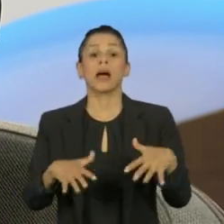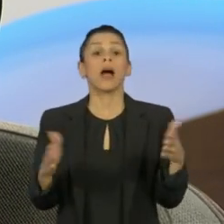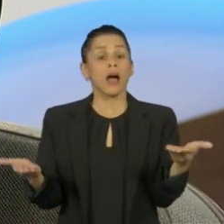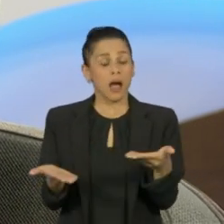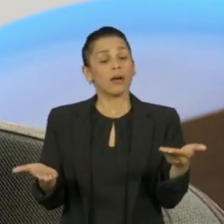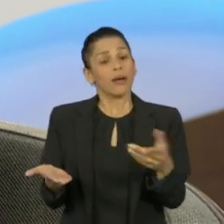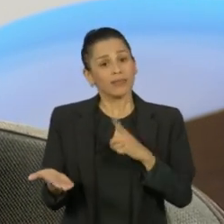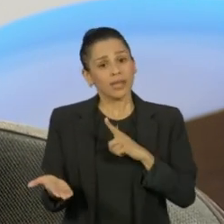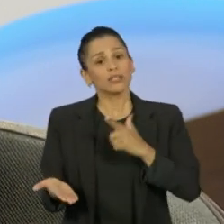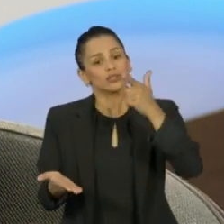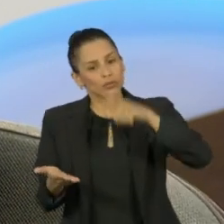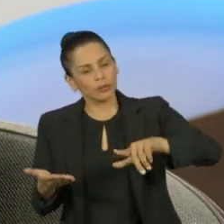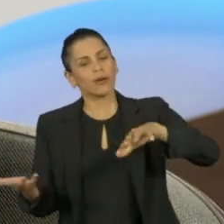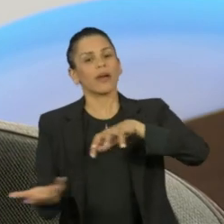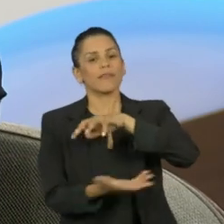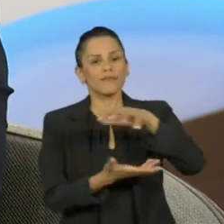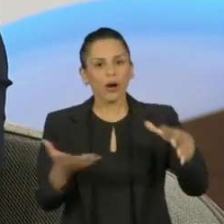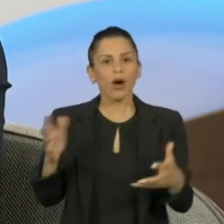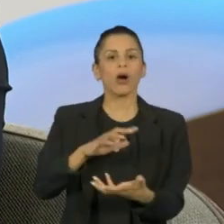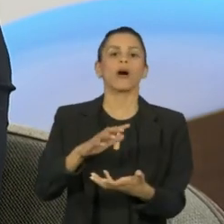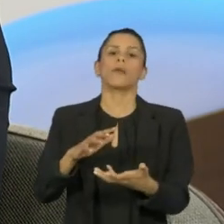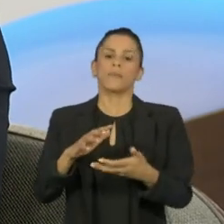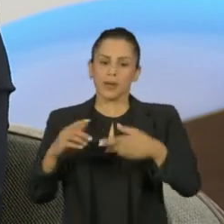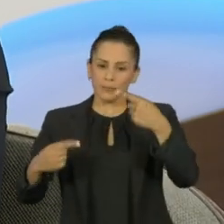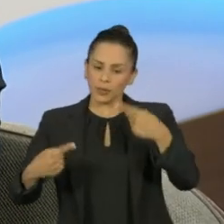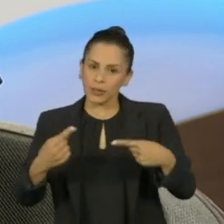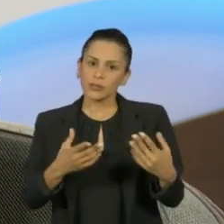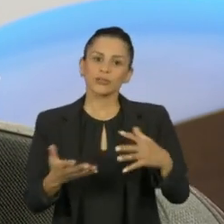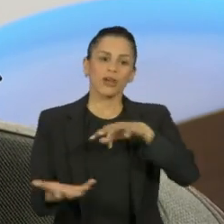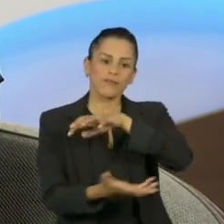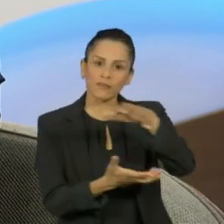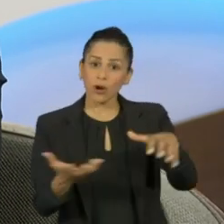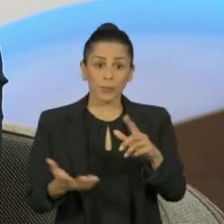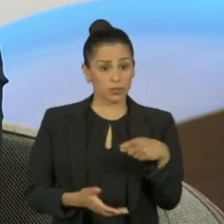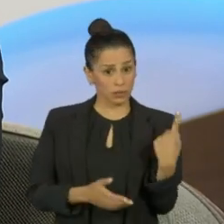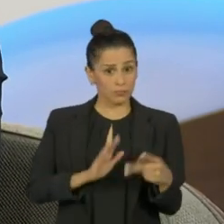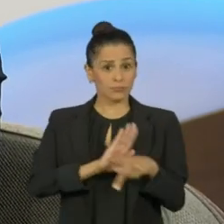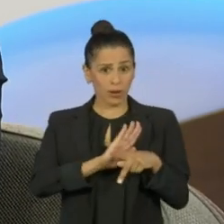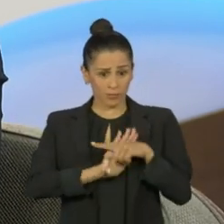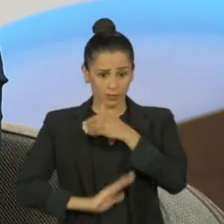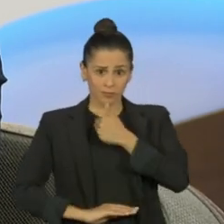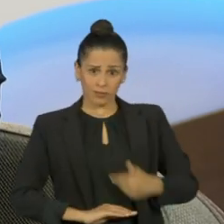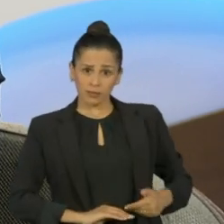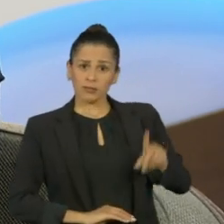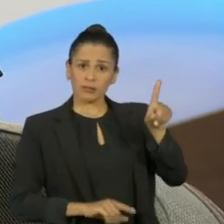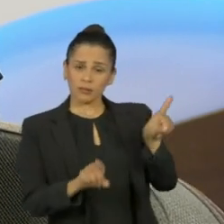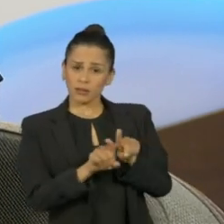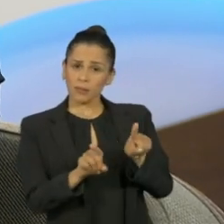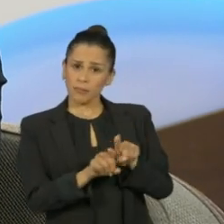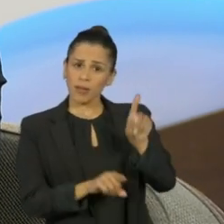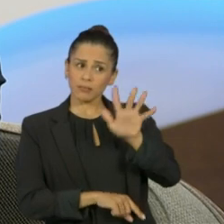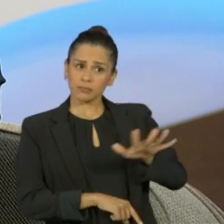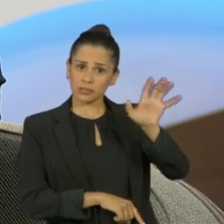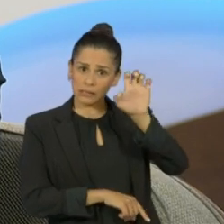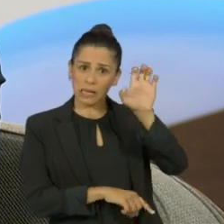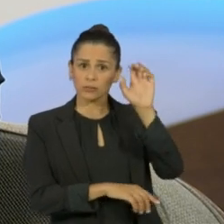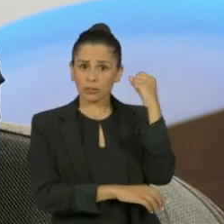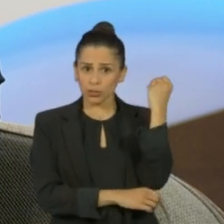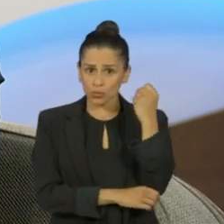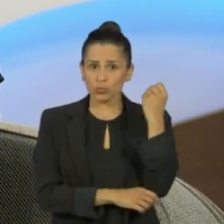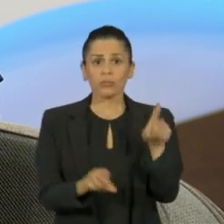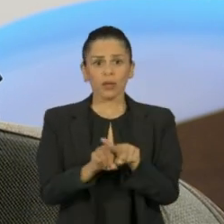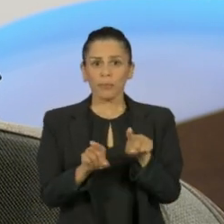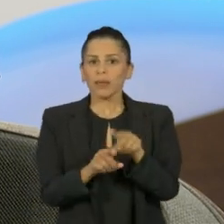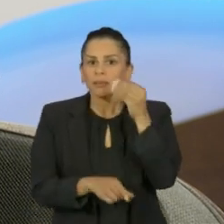ministro quer levar adiante, é importante que se leve, nós lá no Rio Grande do Sul estamos propondo a nossa própria reforma tributária para não ficar esperando o que